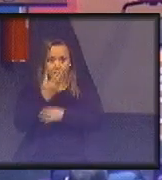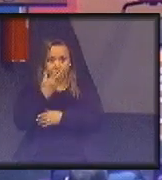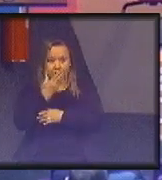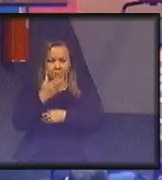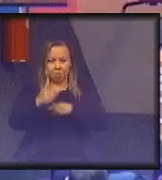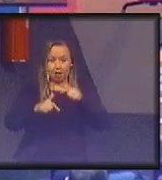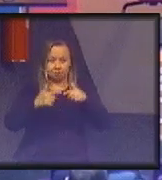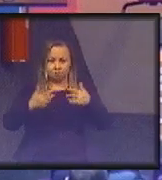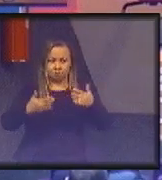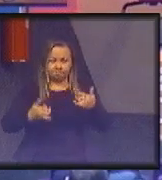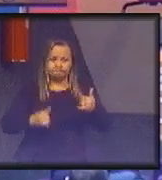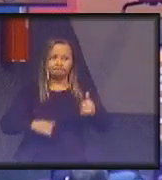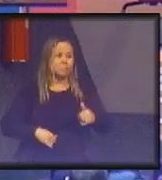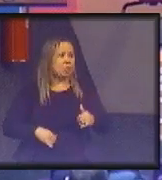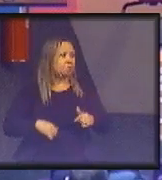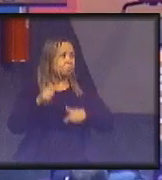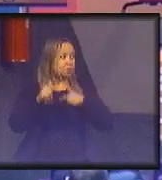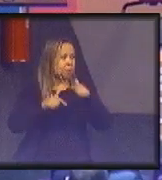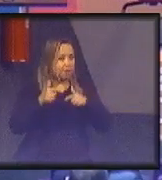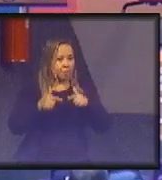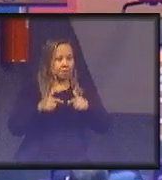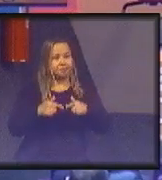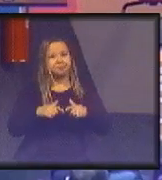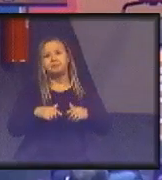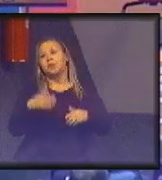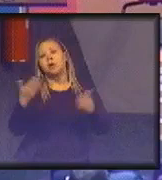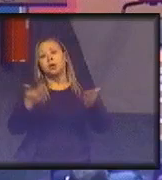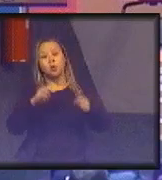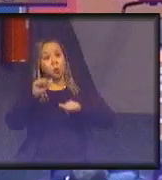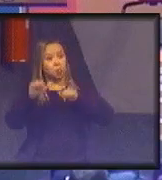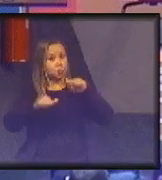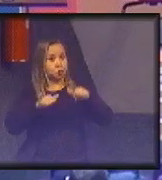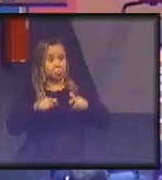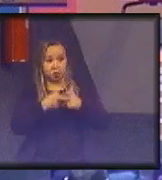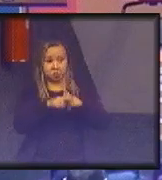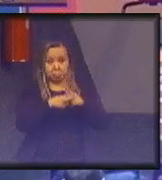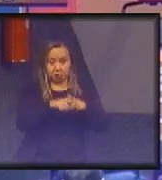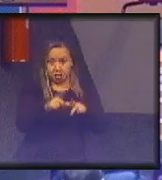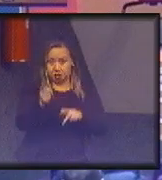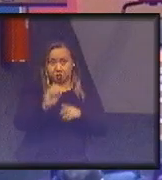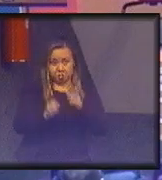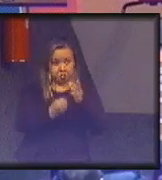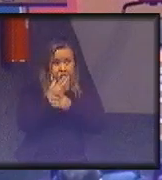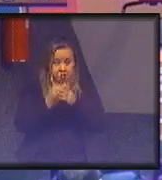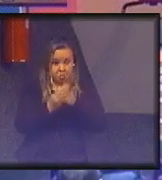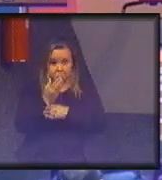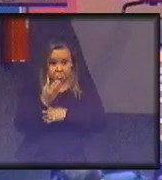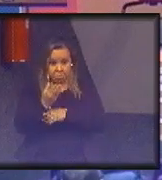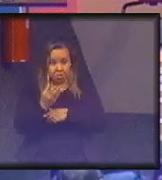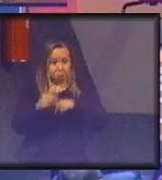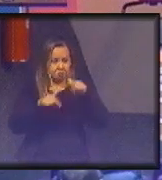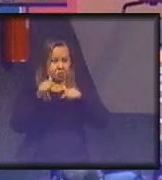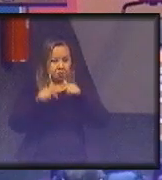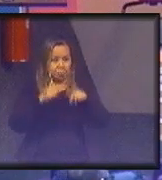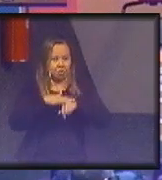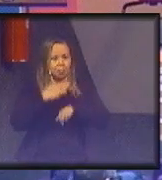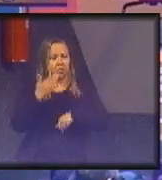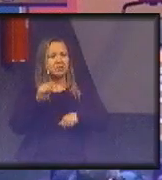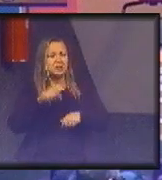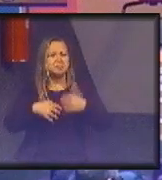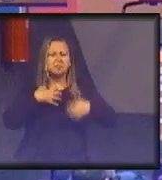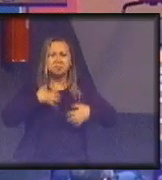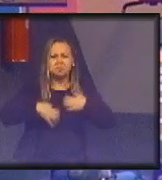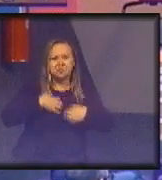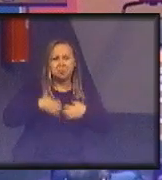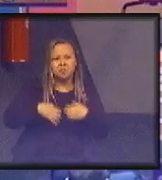Hoje mudou, porque montadora também não gera mais emprego, mas, naquela época, gerava um pós-trabalho. Então, esses conflitos